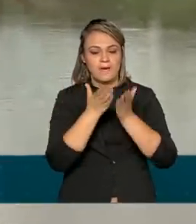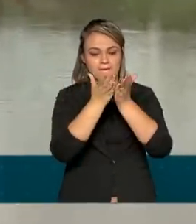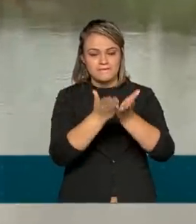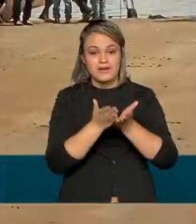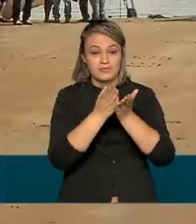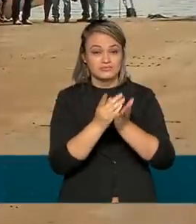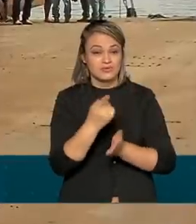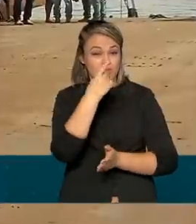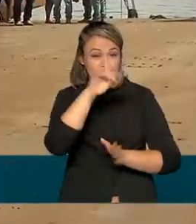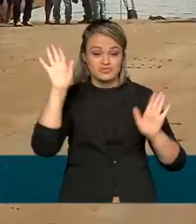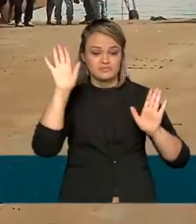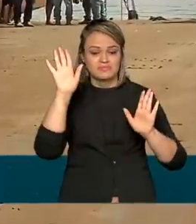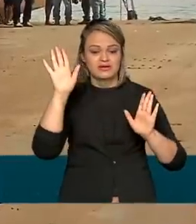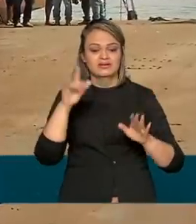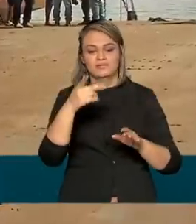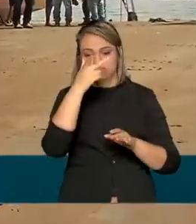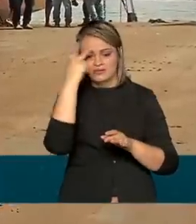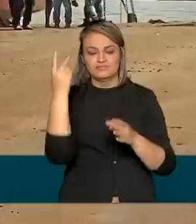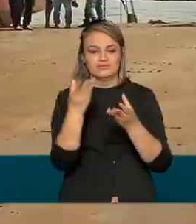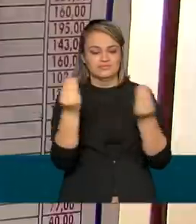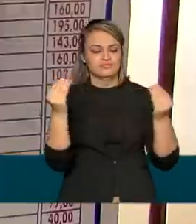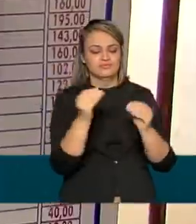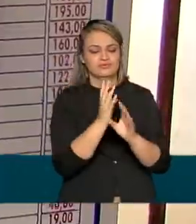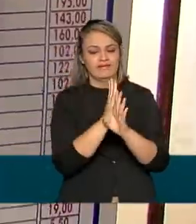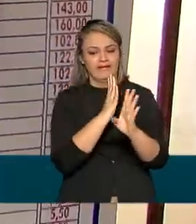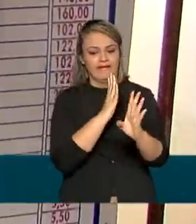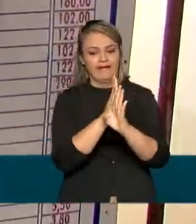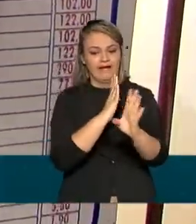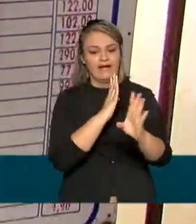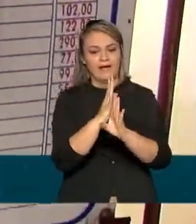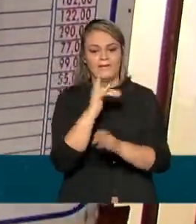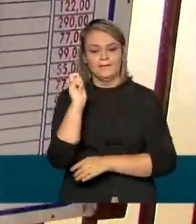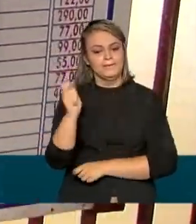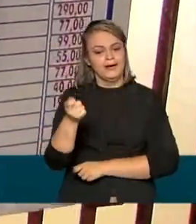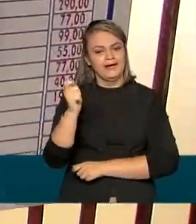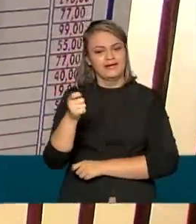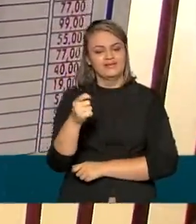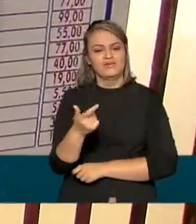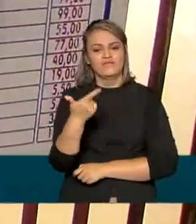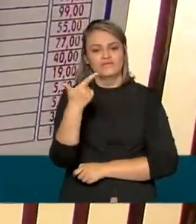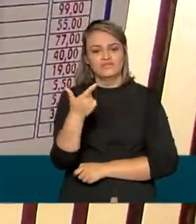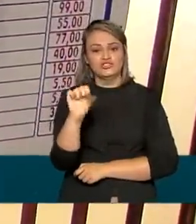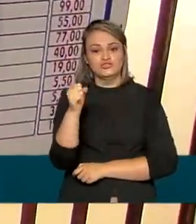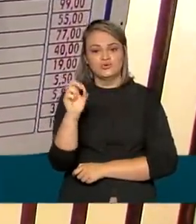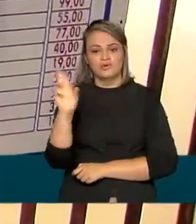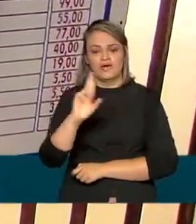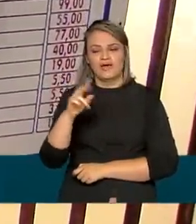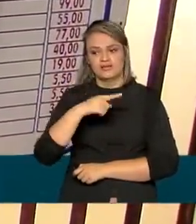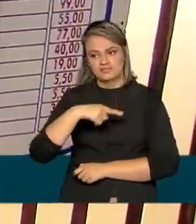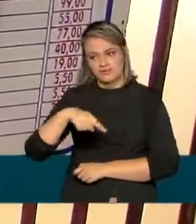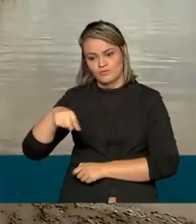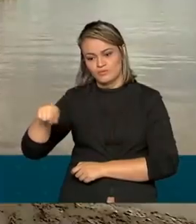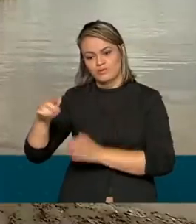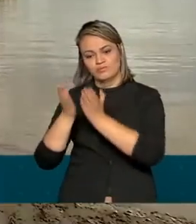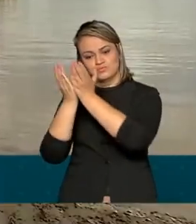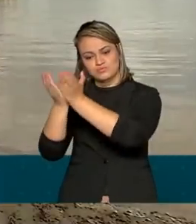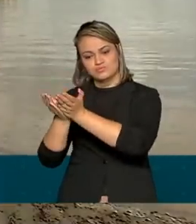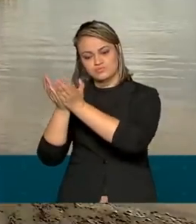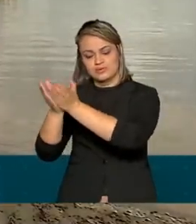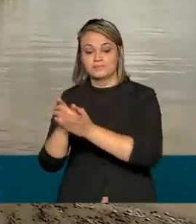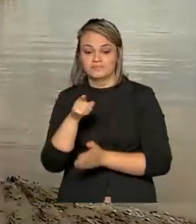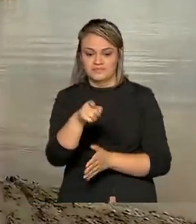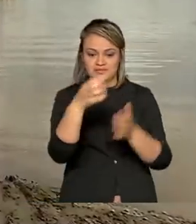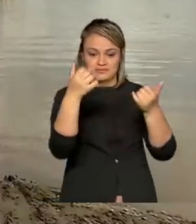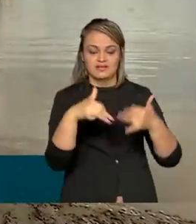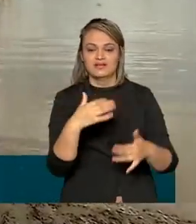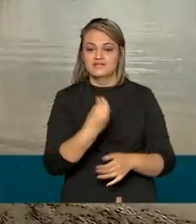das balsas, ainda havia muitos carros de passeio, pagando preço de R$ 28,00 pela travessia. Vai melhorar muito